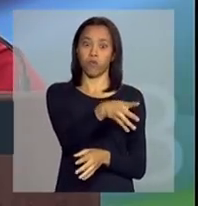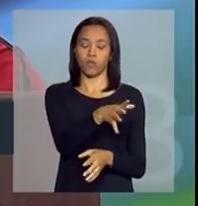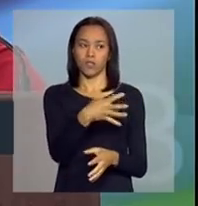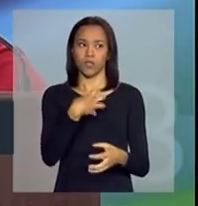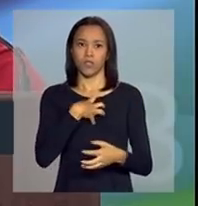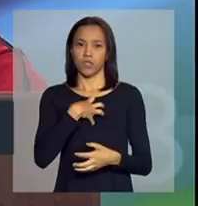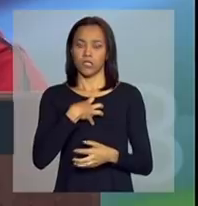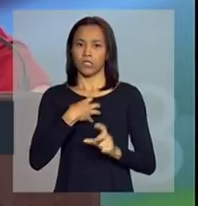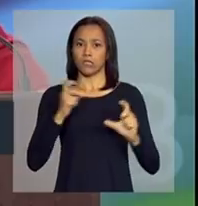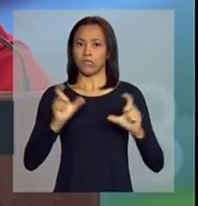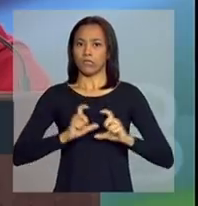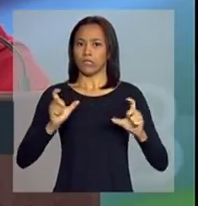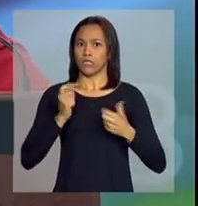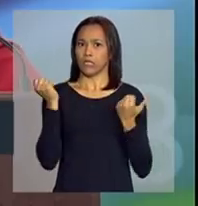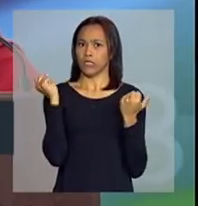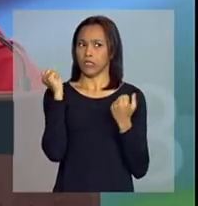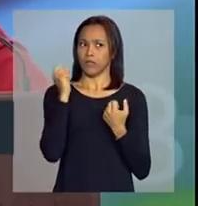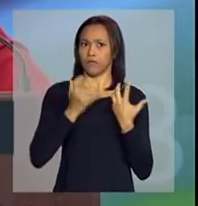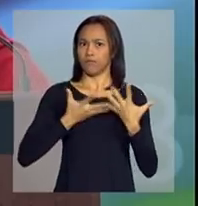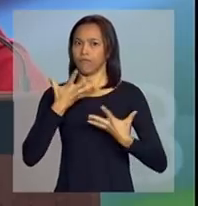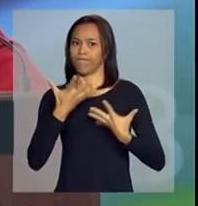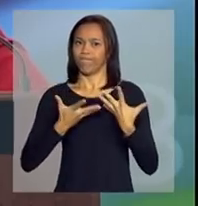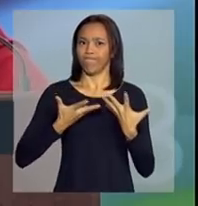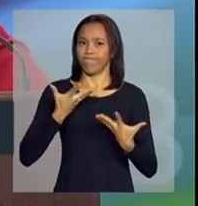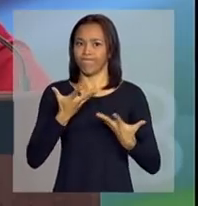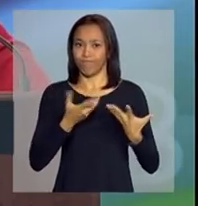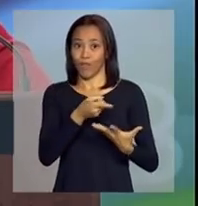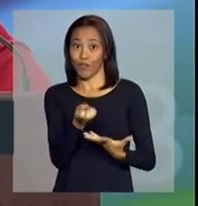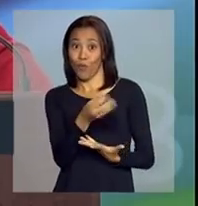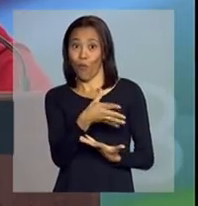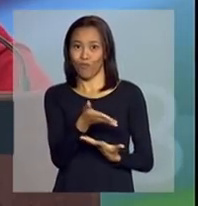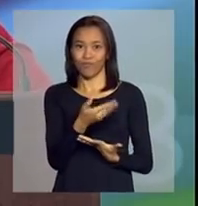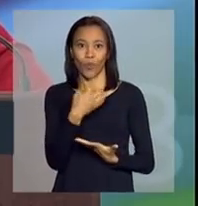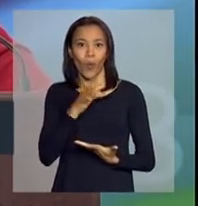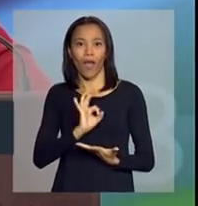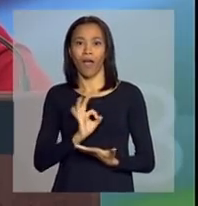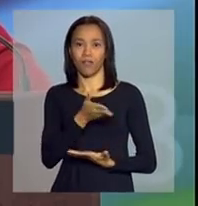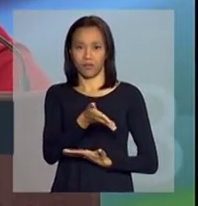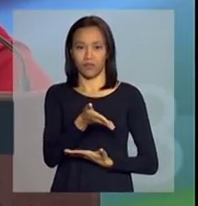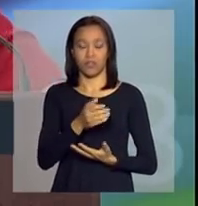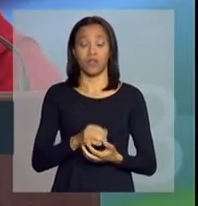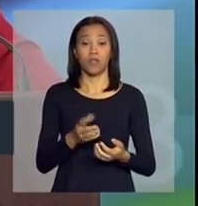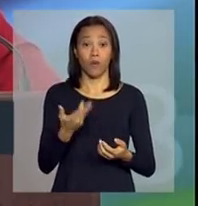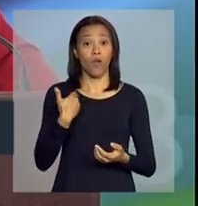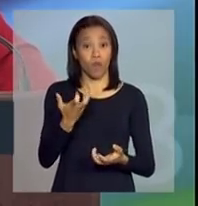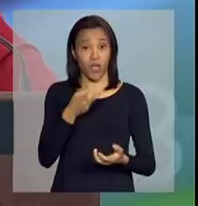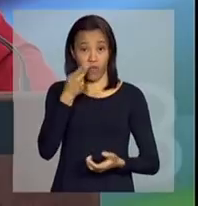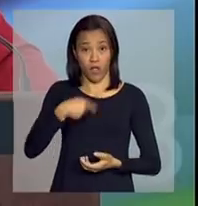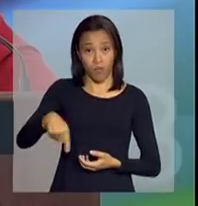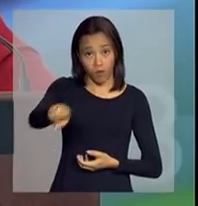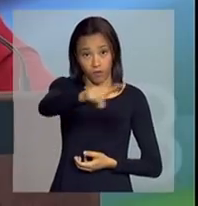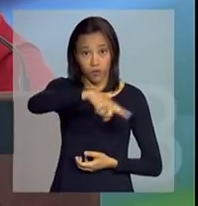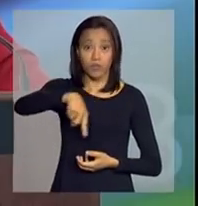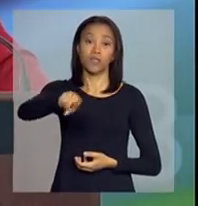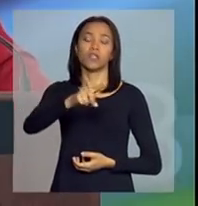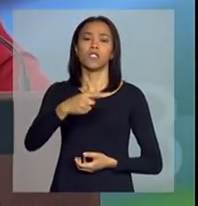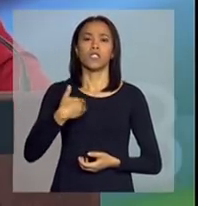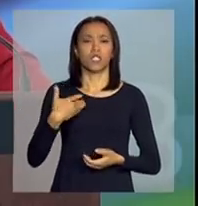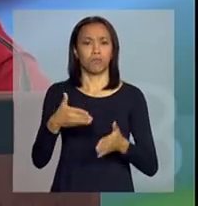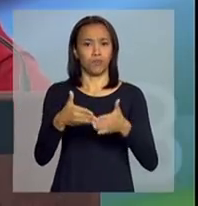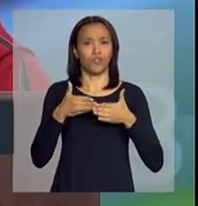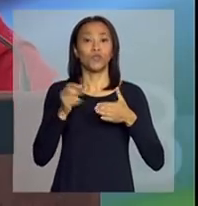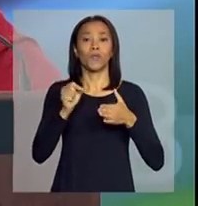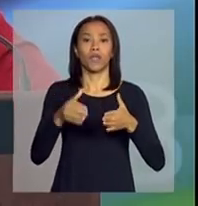atemoriza excessivamente. Eu quero dizer aos senhores que meu apelo é no sentido que o Congresso